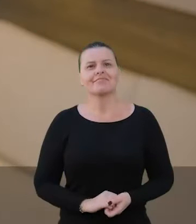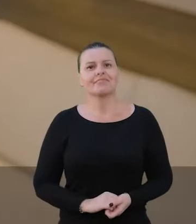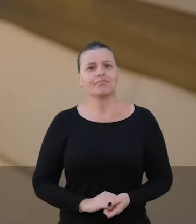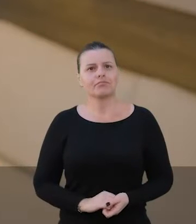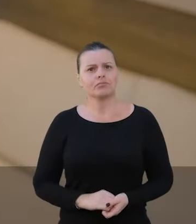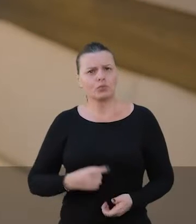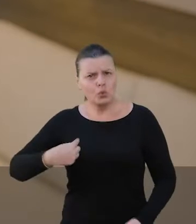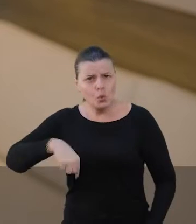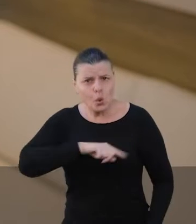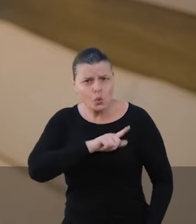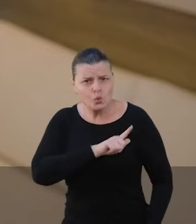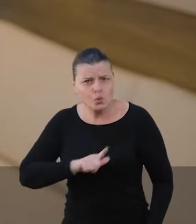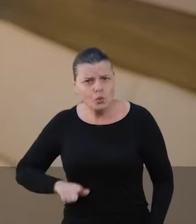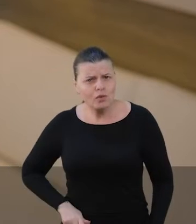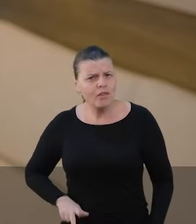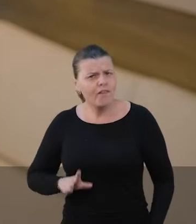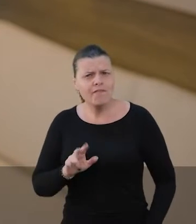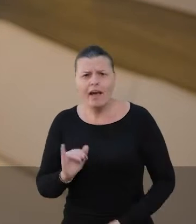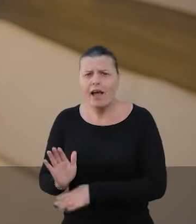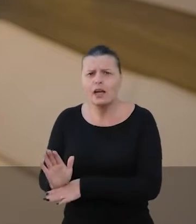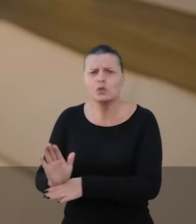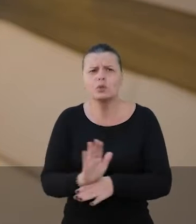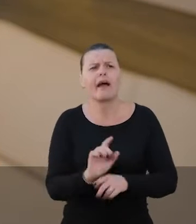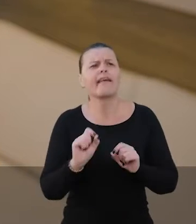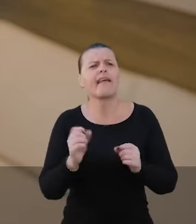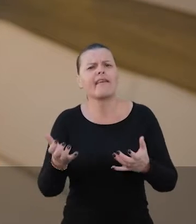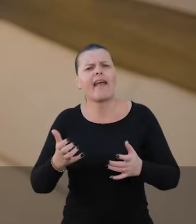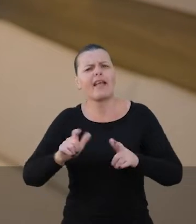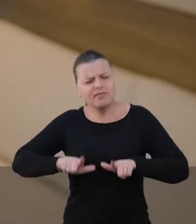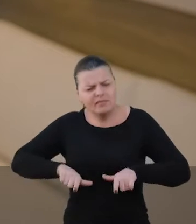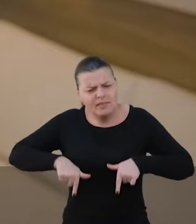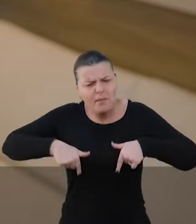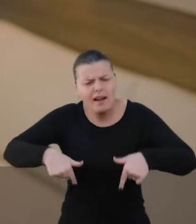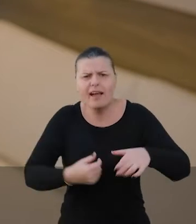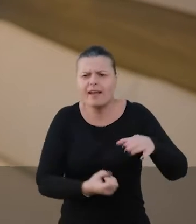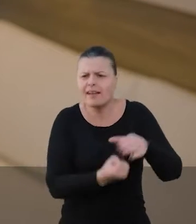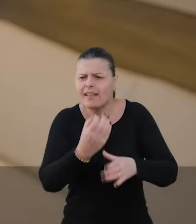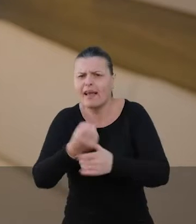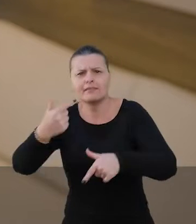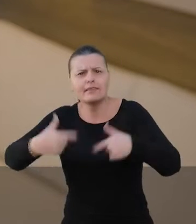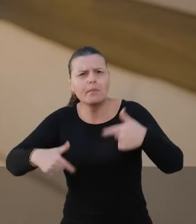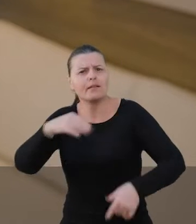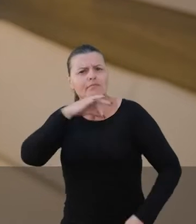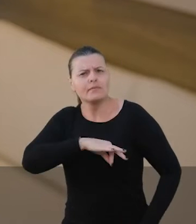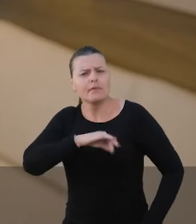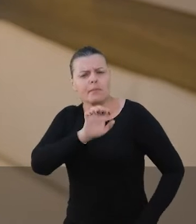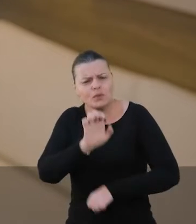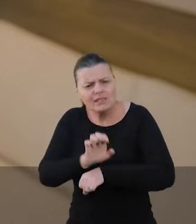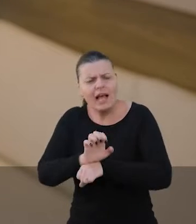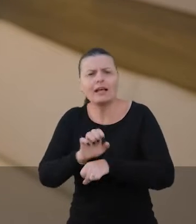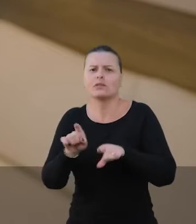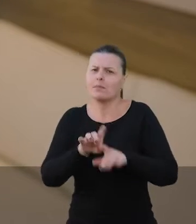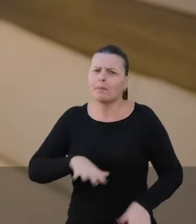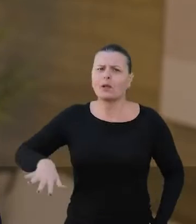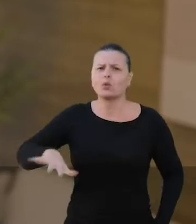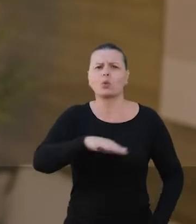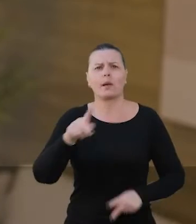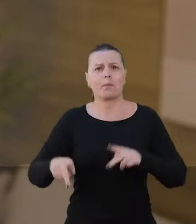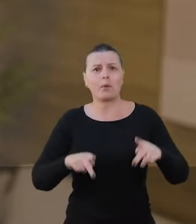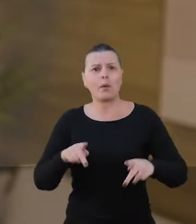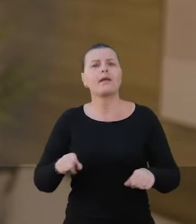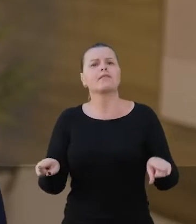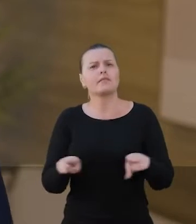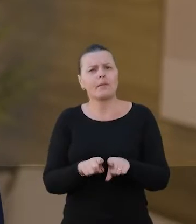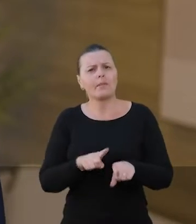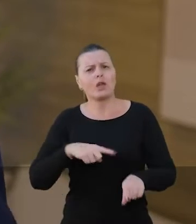O nosso governo vai facilitar a vida de quem quer produzir, gerar emprego e renda para o nosso Estado e para a nossa população. Ao